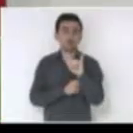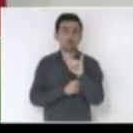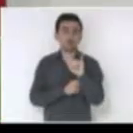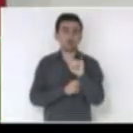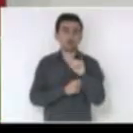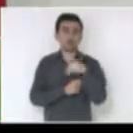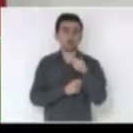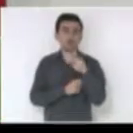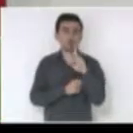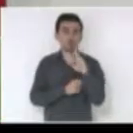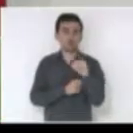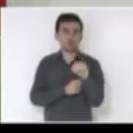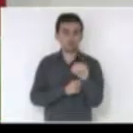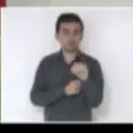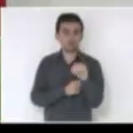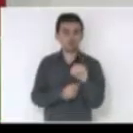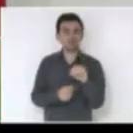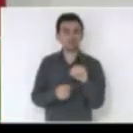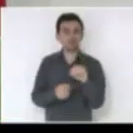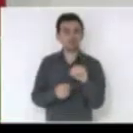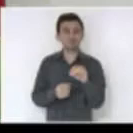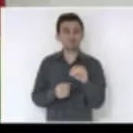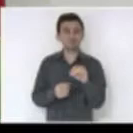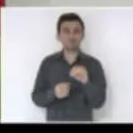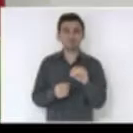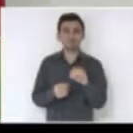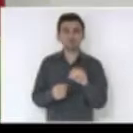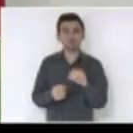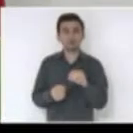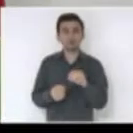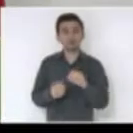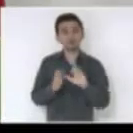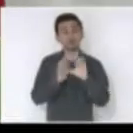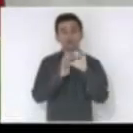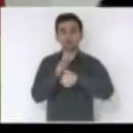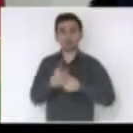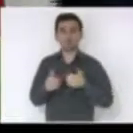liquidada. E há o entendimento que se ele liquidou, vai pagar depois.